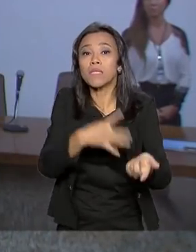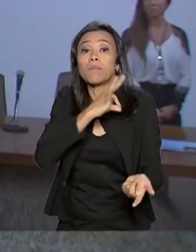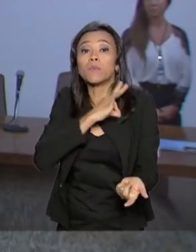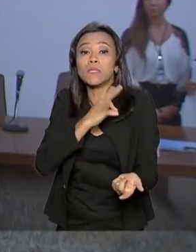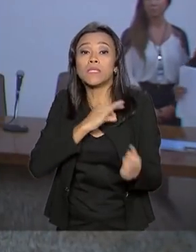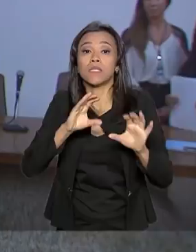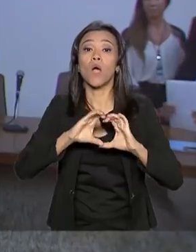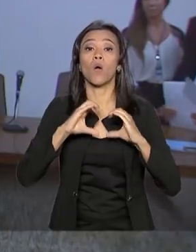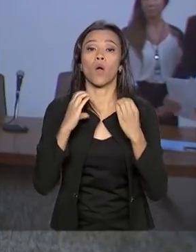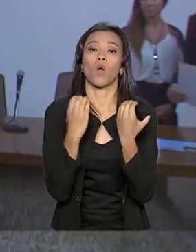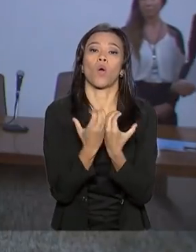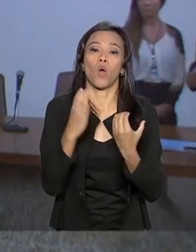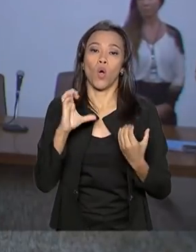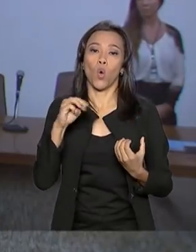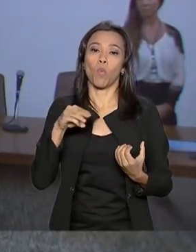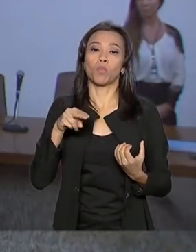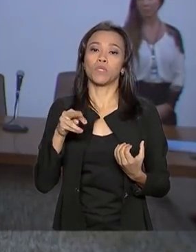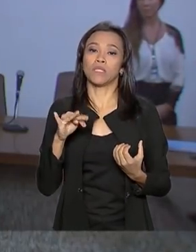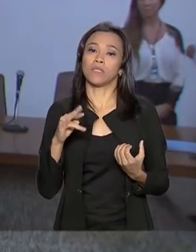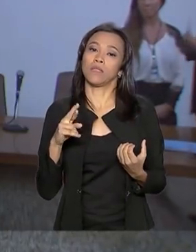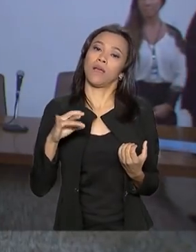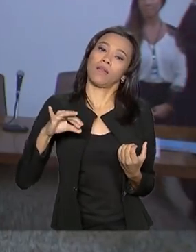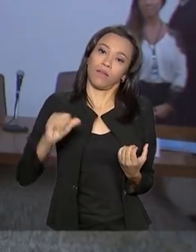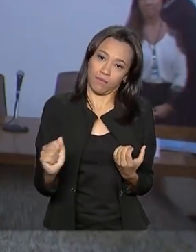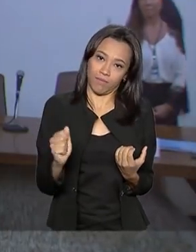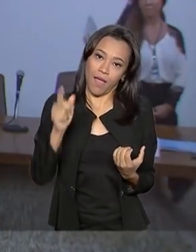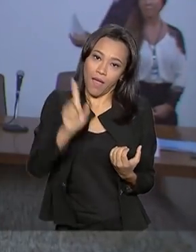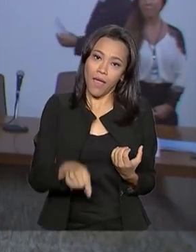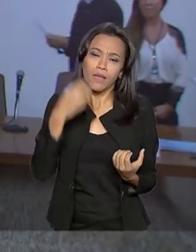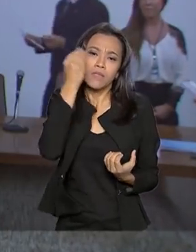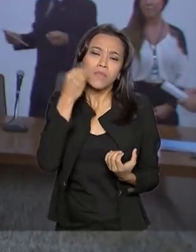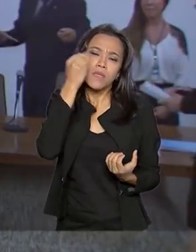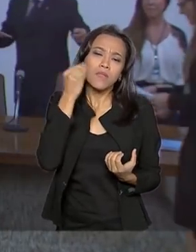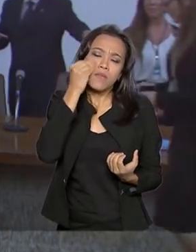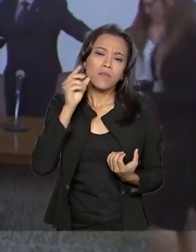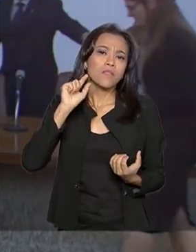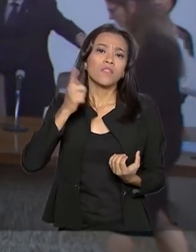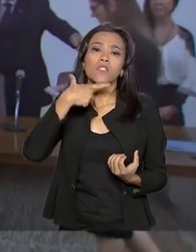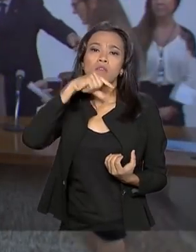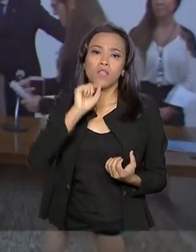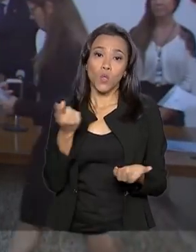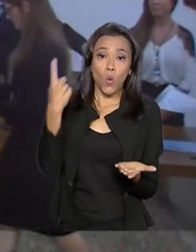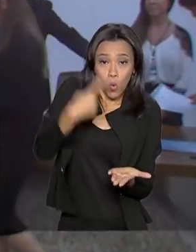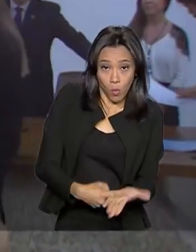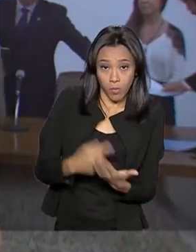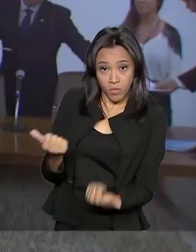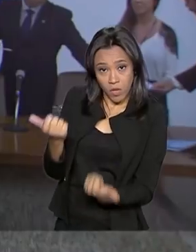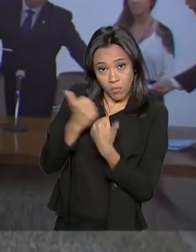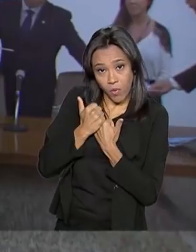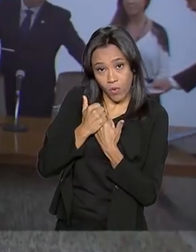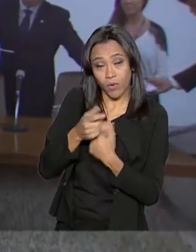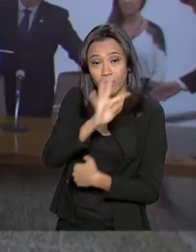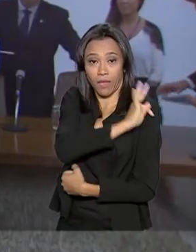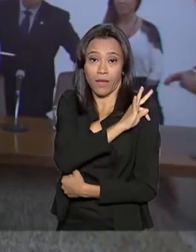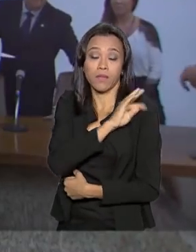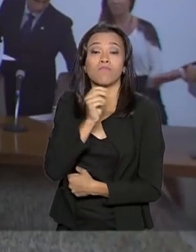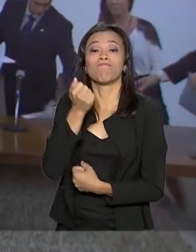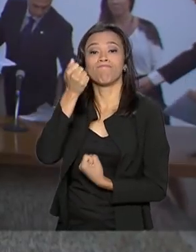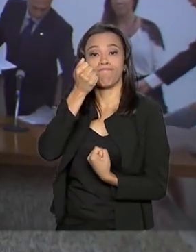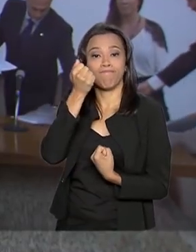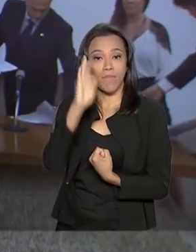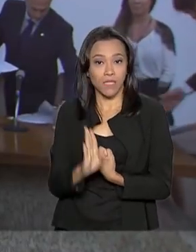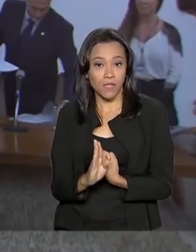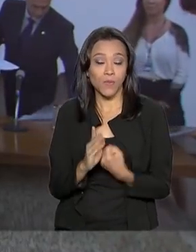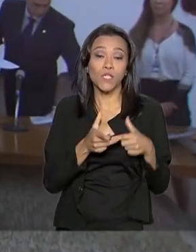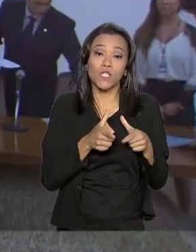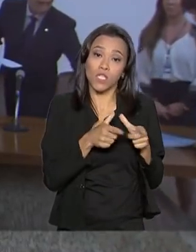diz, a diretriz nacional é resultado da experiência adquirida a partir de um acordo de cooperação técnica entre o Brasil e o